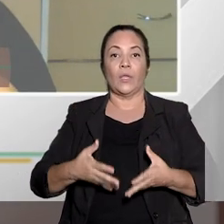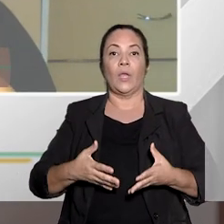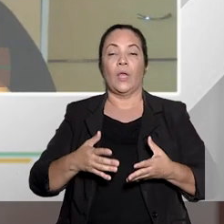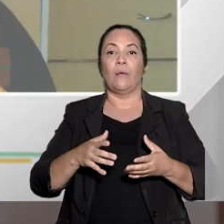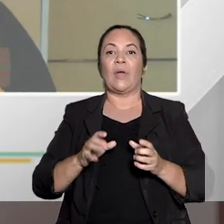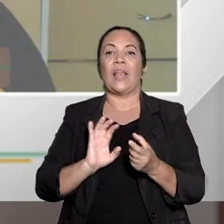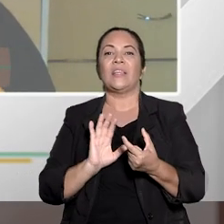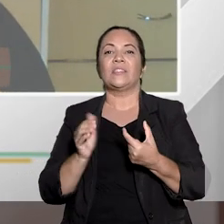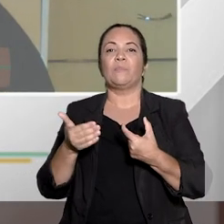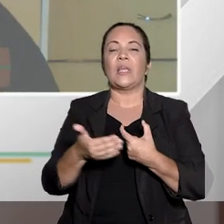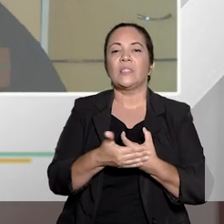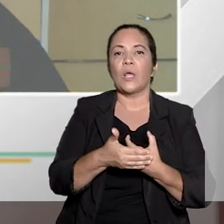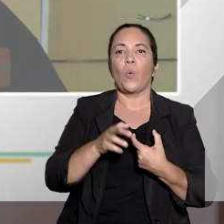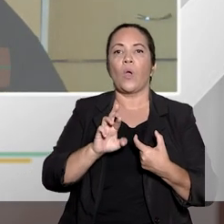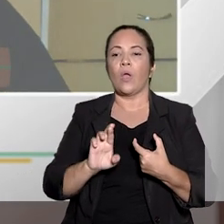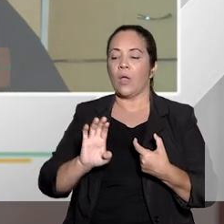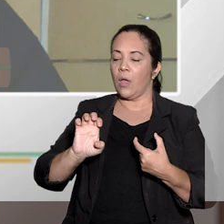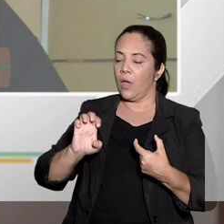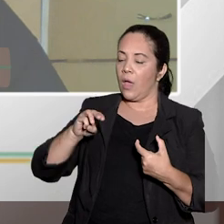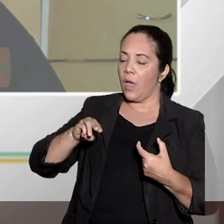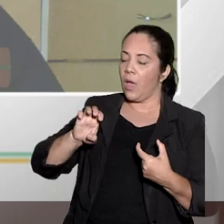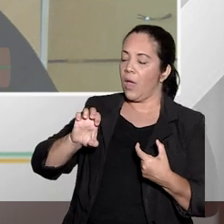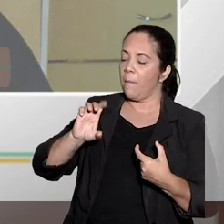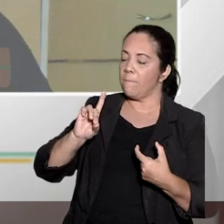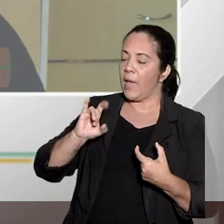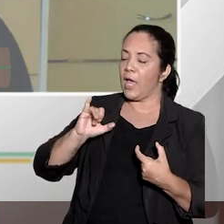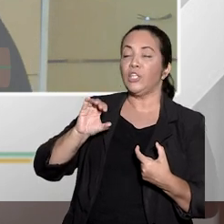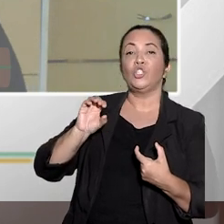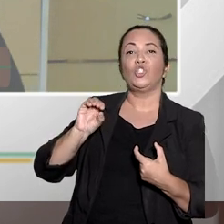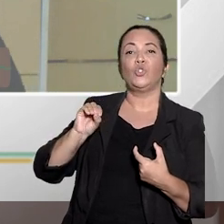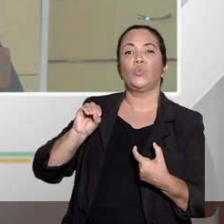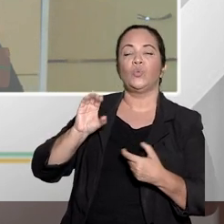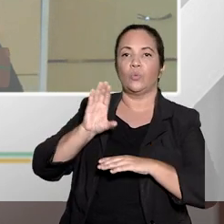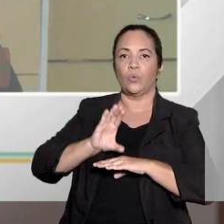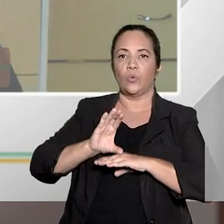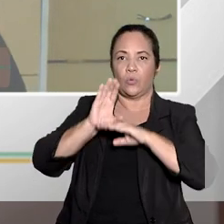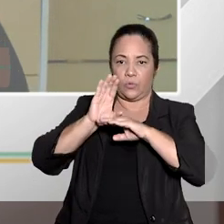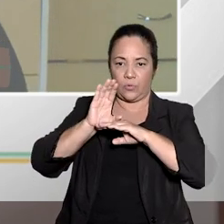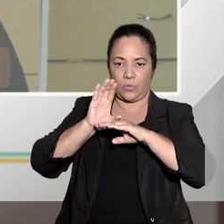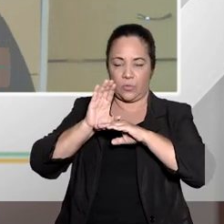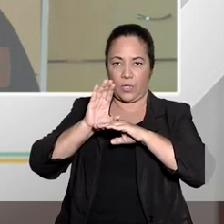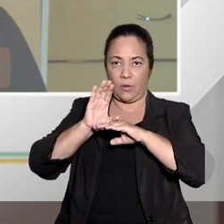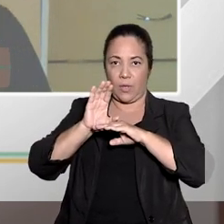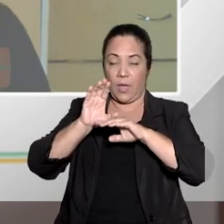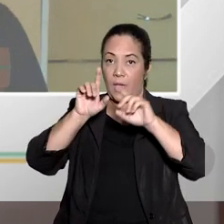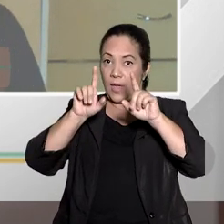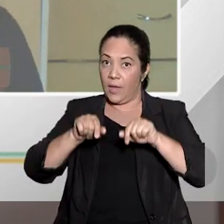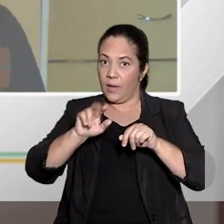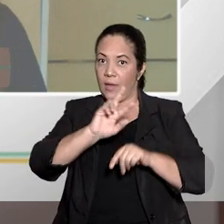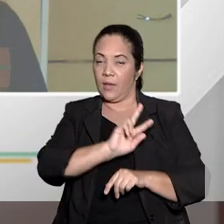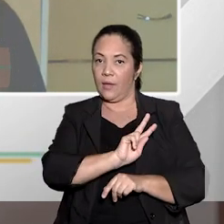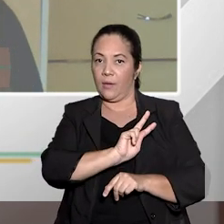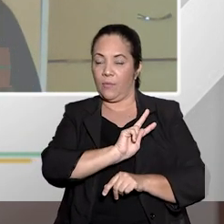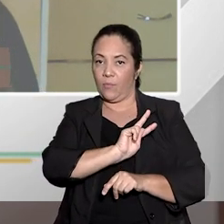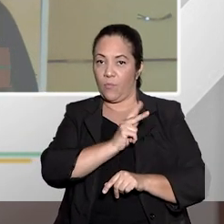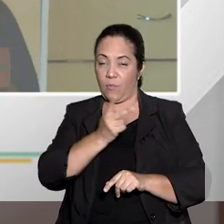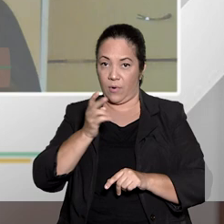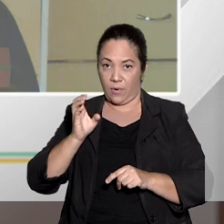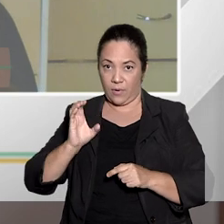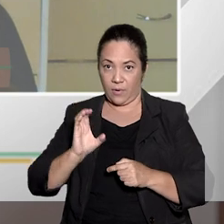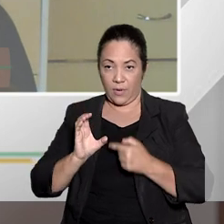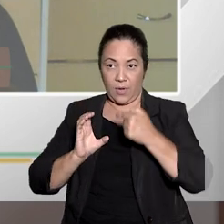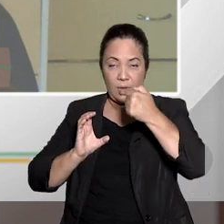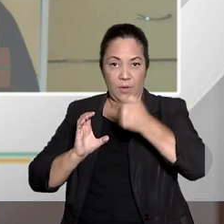remédio constitucional, o primeiro ponto é que o habeas corpus, ao não exigir essa capacidade postulatória, ou seja, não